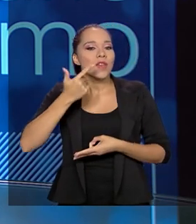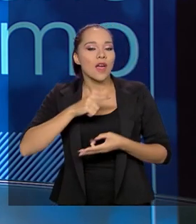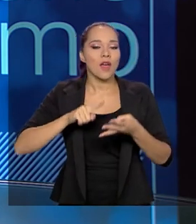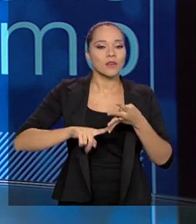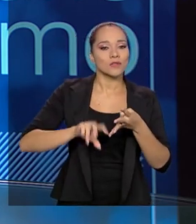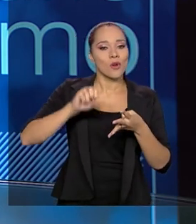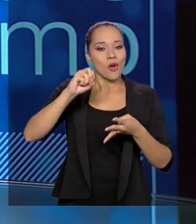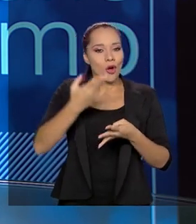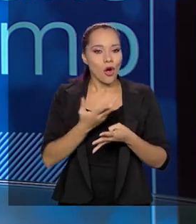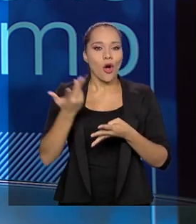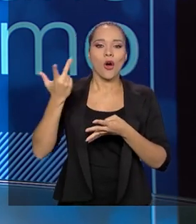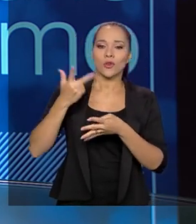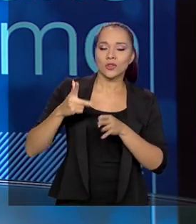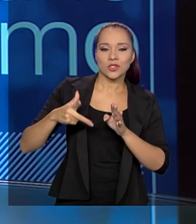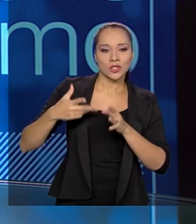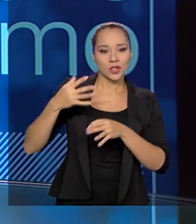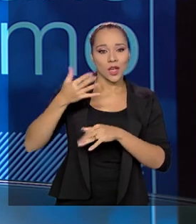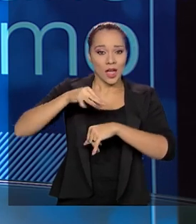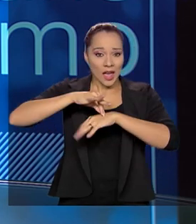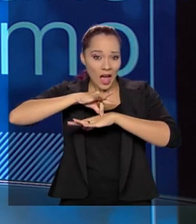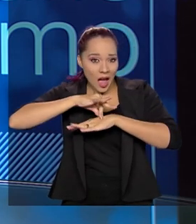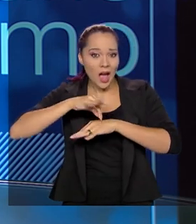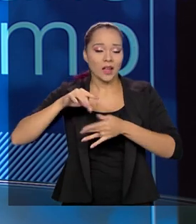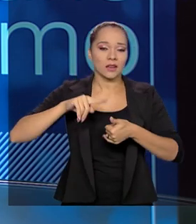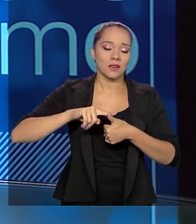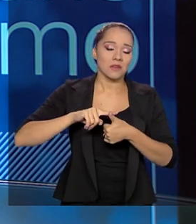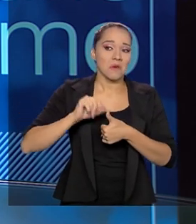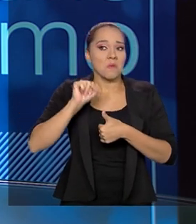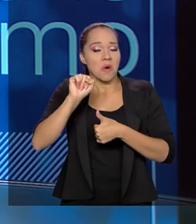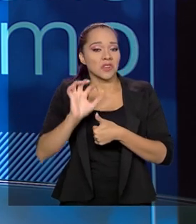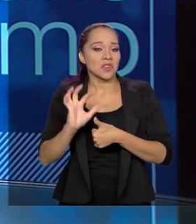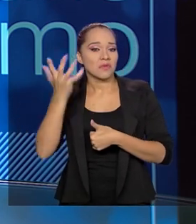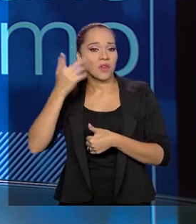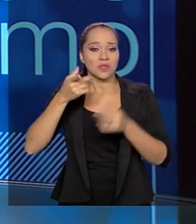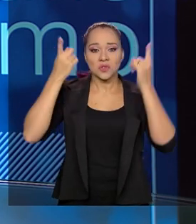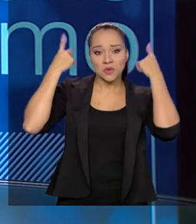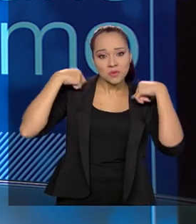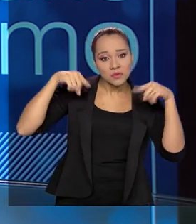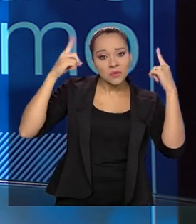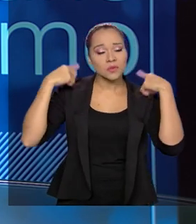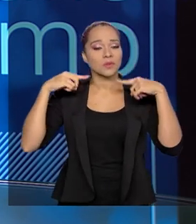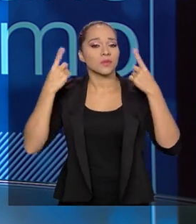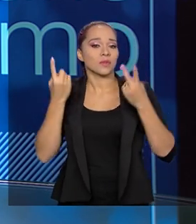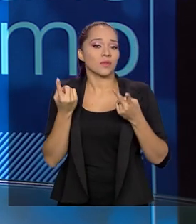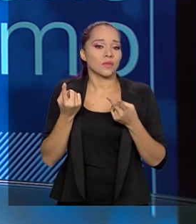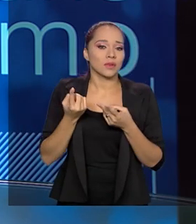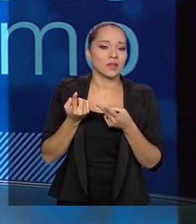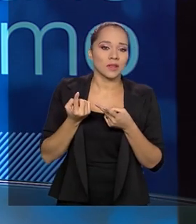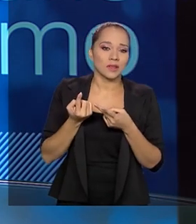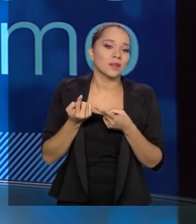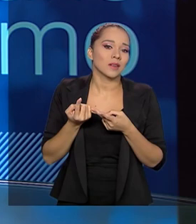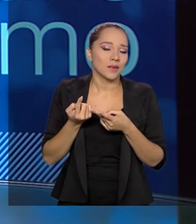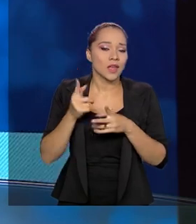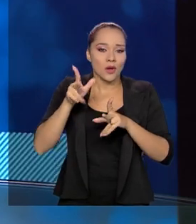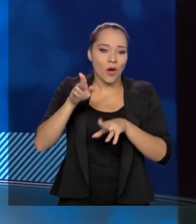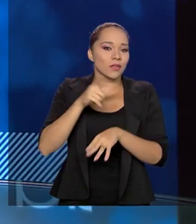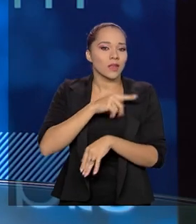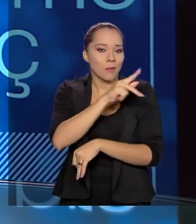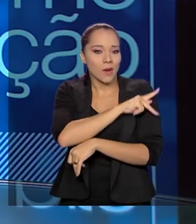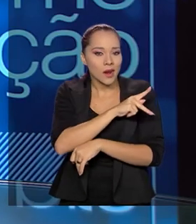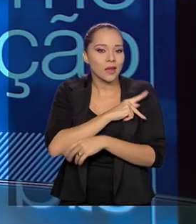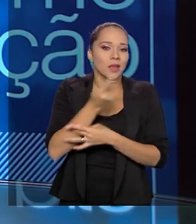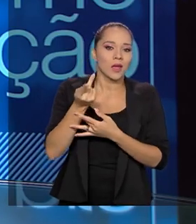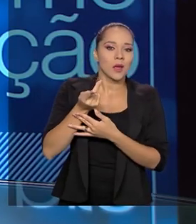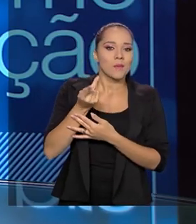evento de produção de pecuária de corte, você pode ter um evento de produção de ovinho e caprino-cultura, feito você ter no interior da Paraíba, no Ceará e